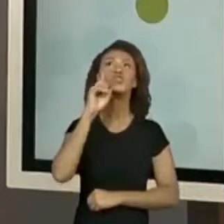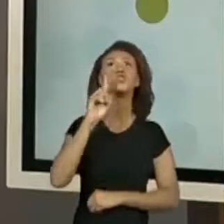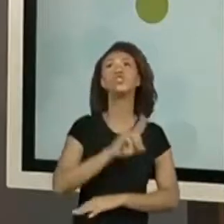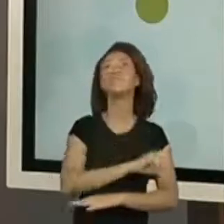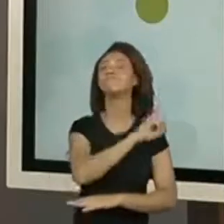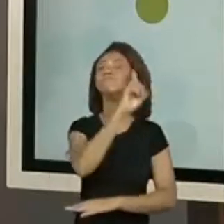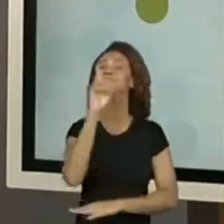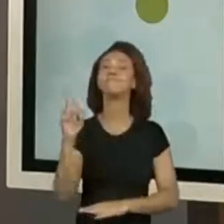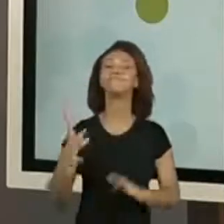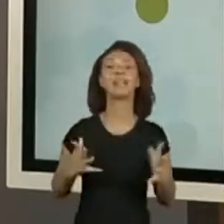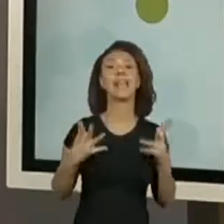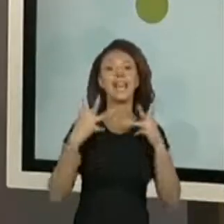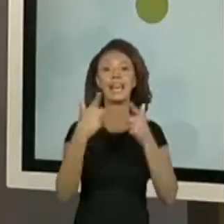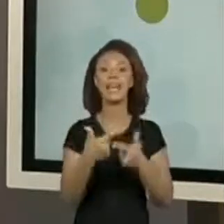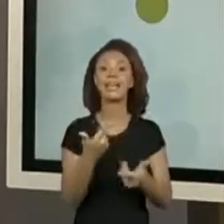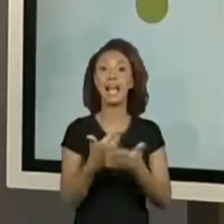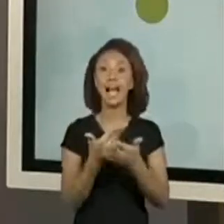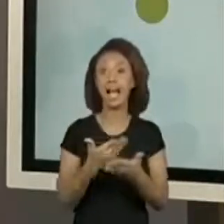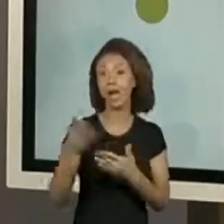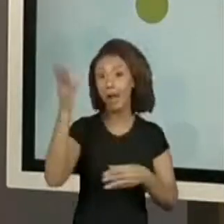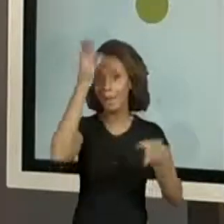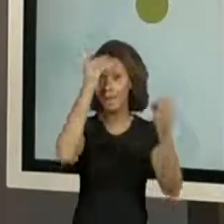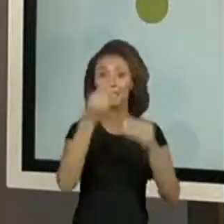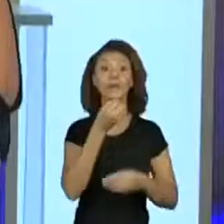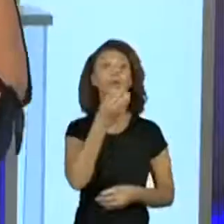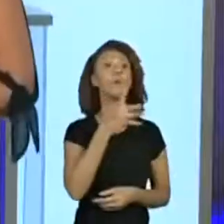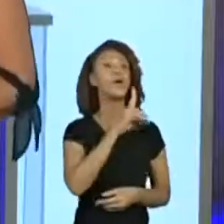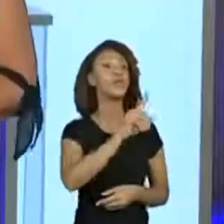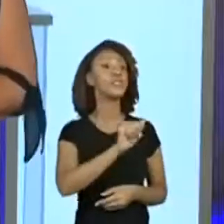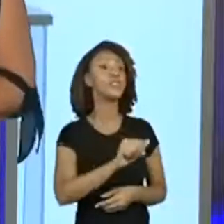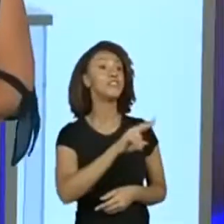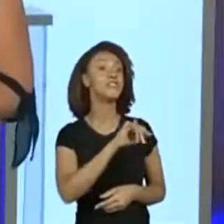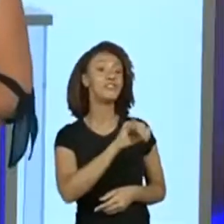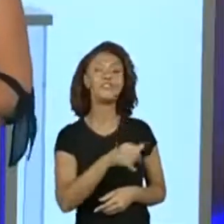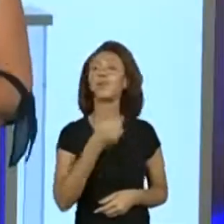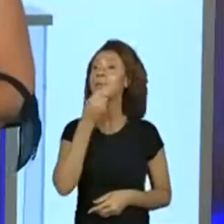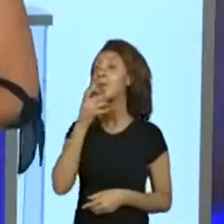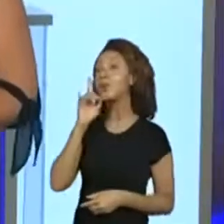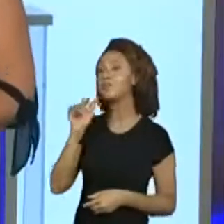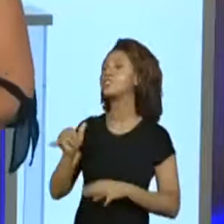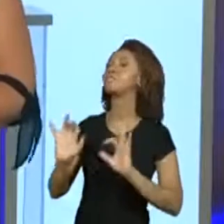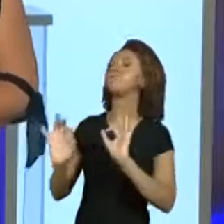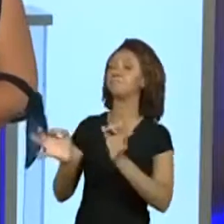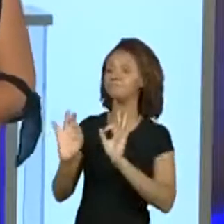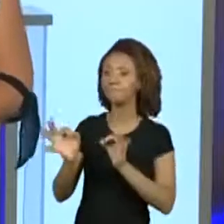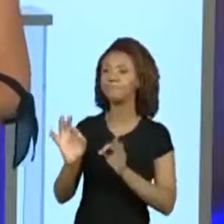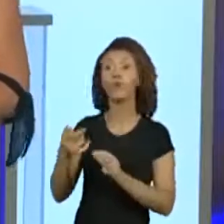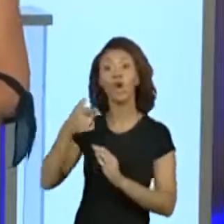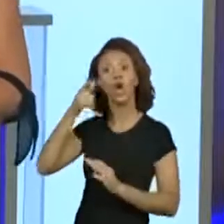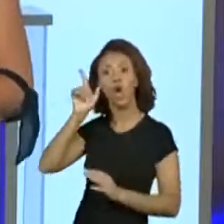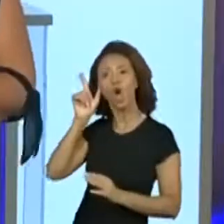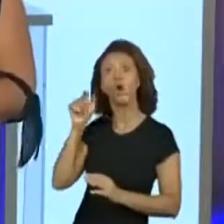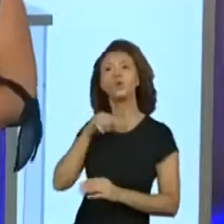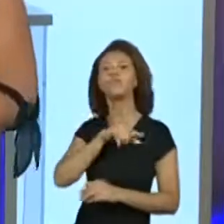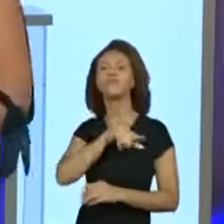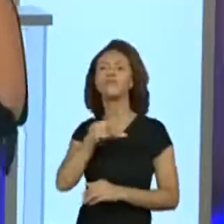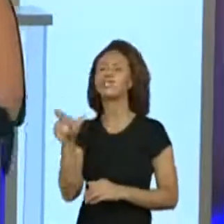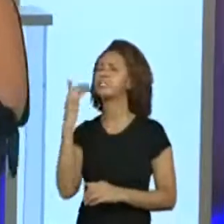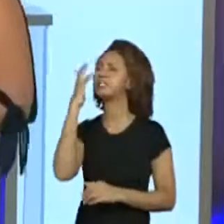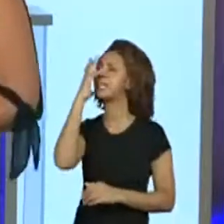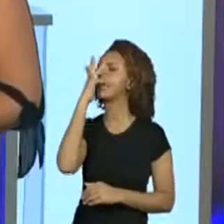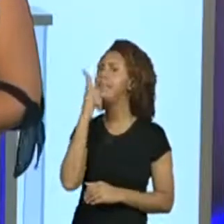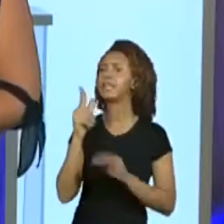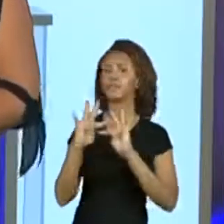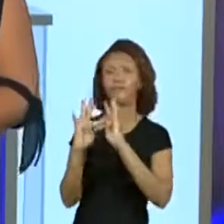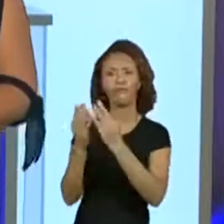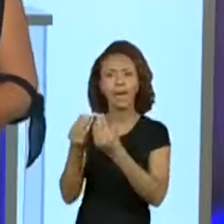linda aula com muito aprendizado. Bom dia, professora Elvira! Bom dia, professora Kelly, é isso mesmo. Ontem a gente recebeu uma mensagem muito linda de